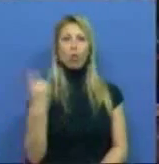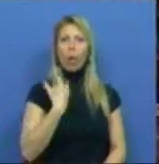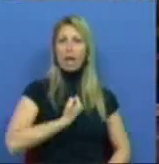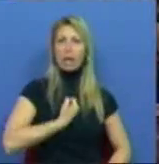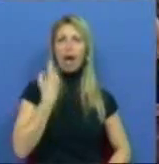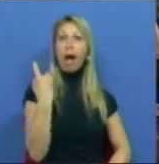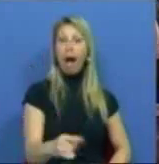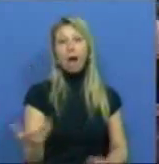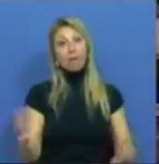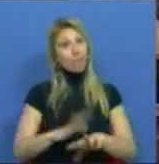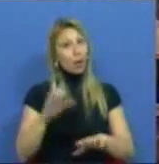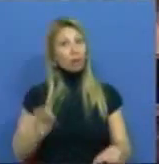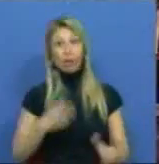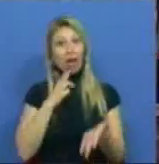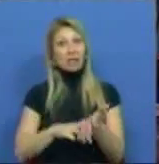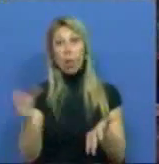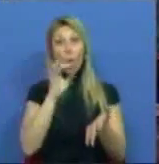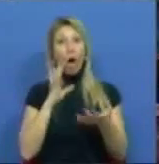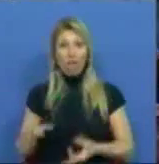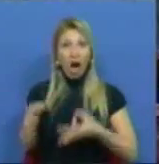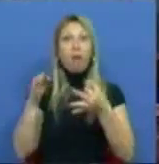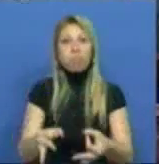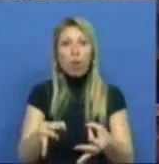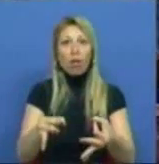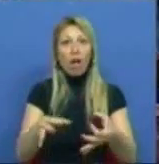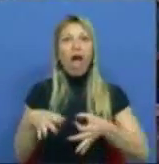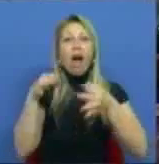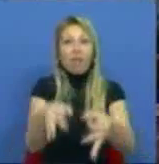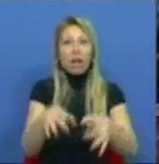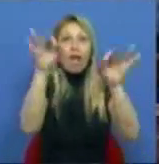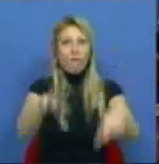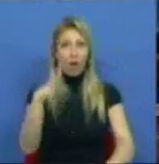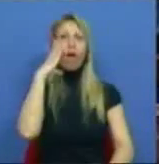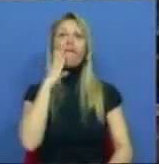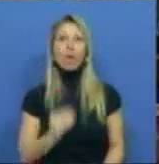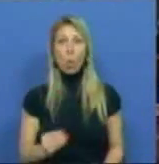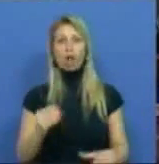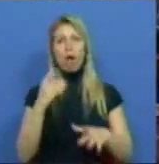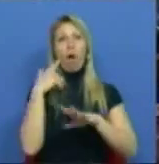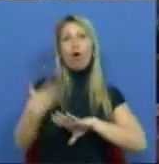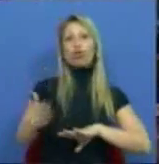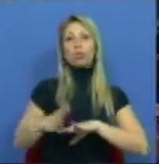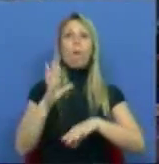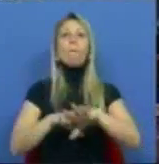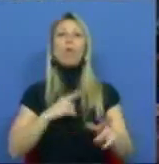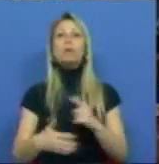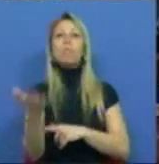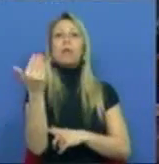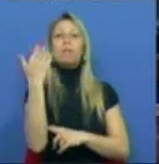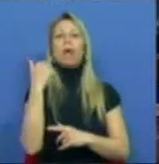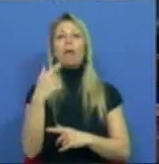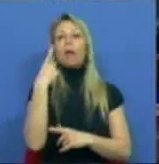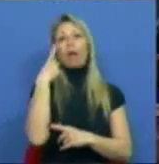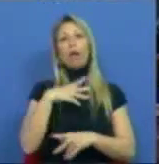razão para adiar o fim da humilhação e da exclusão fundada na falta de reconhecimento legal das pessoas